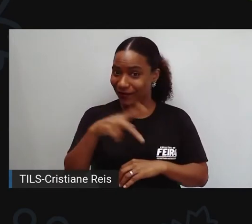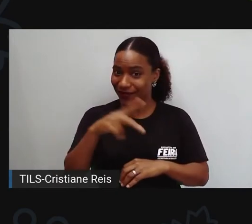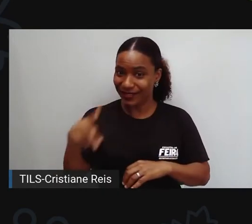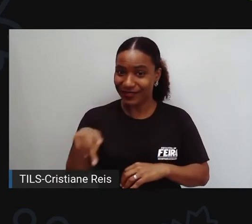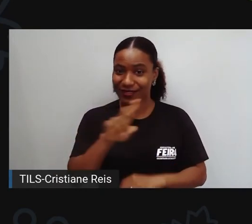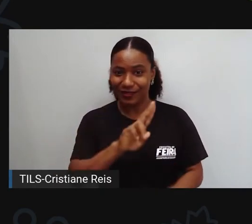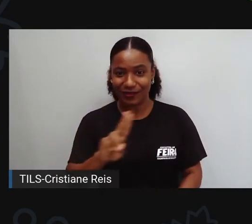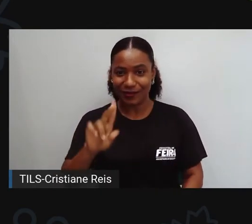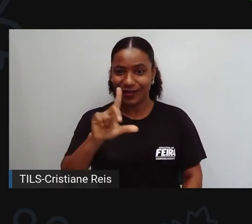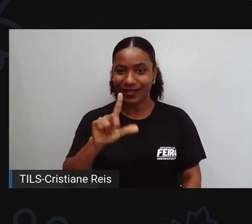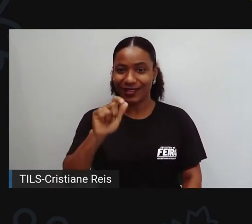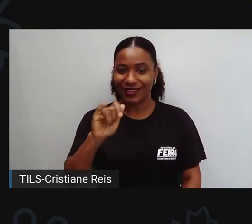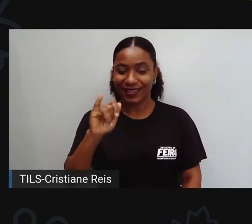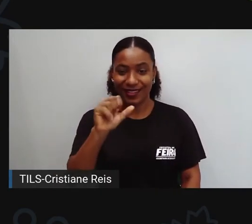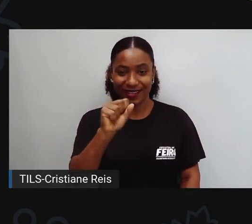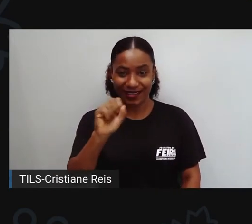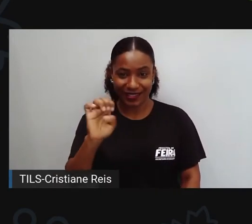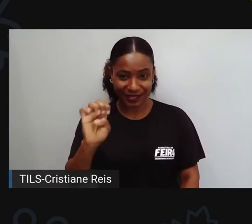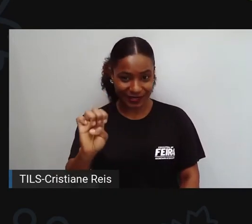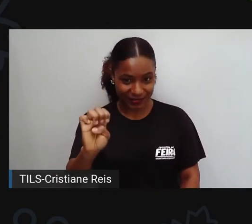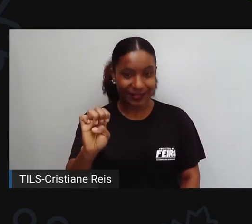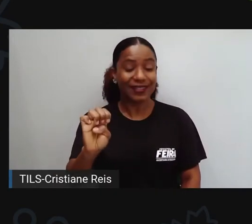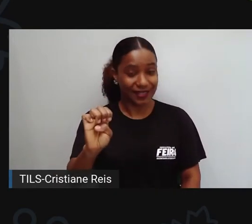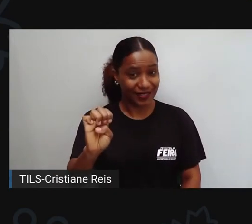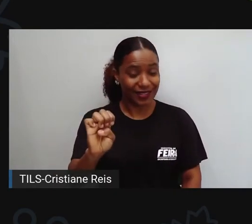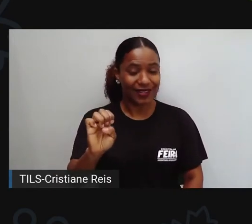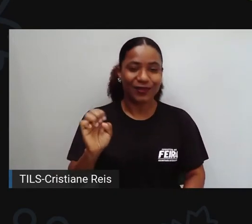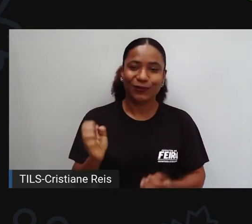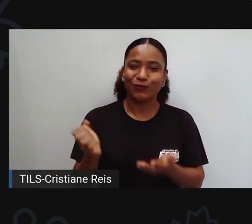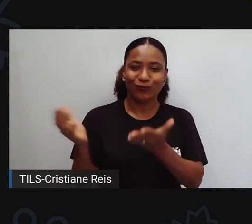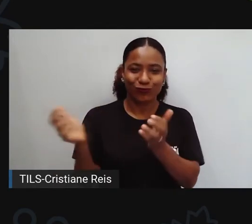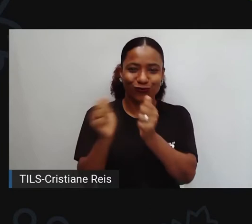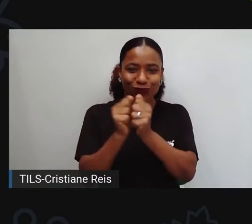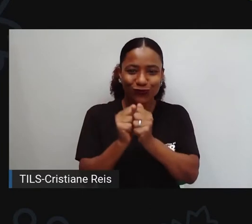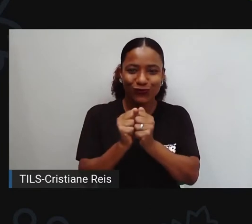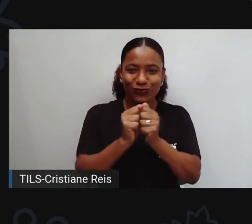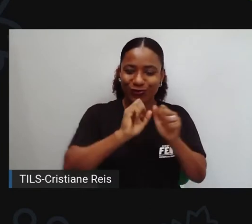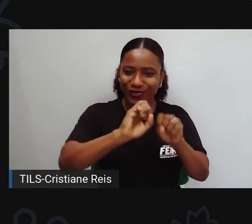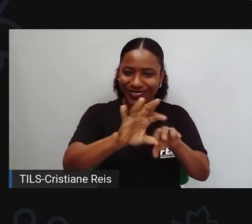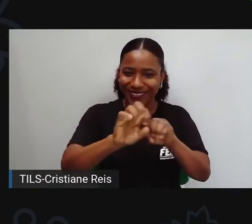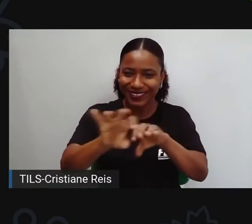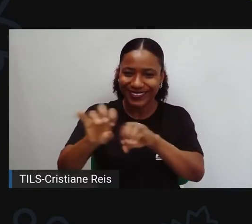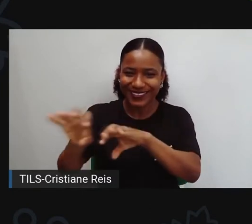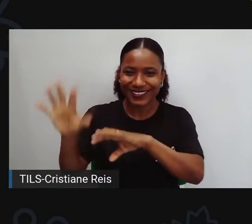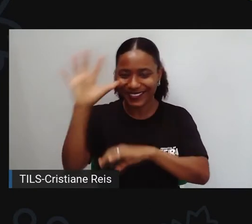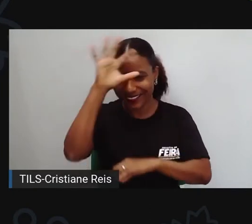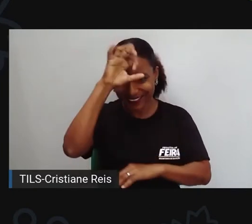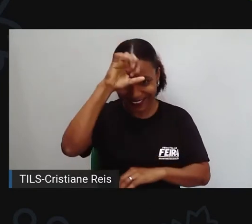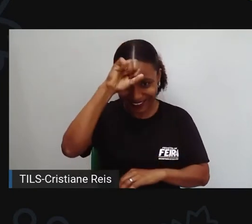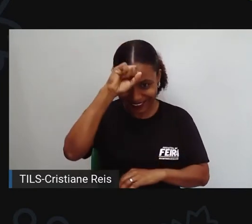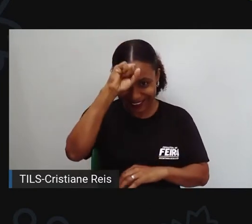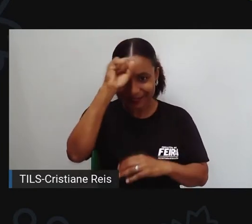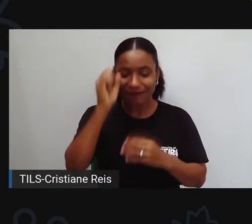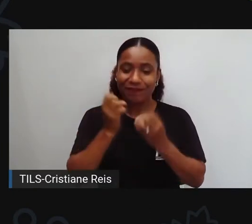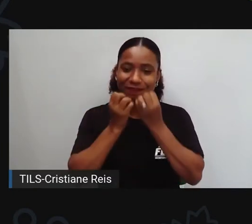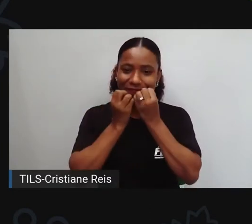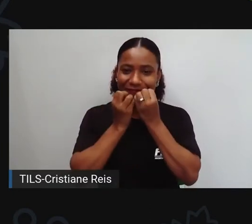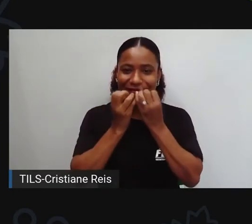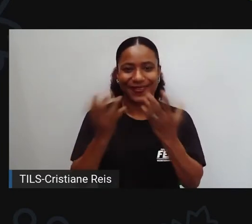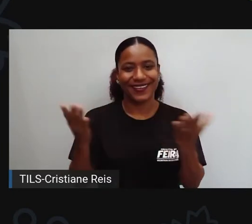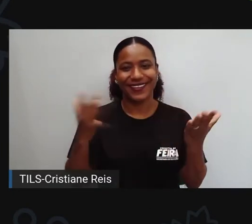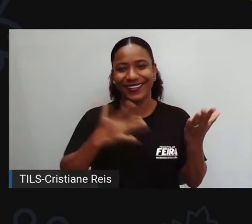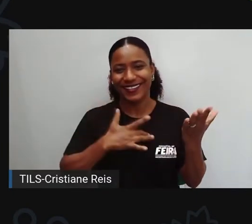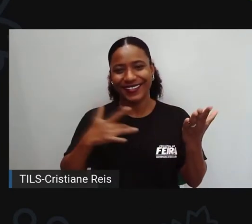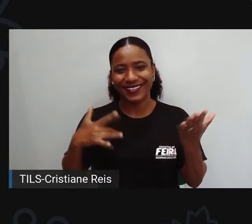aqui para recebê-los e para acompanhar vocês em mais um momento de aprendizagem. Eu espero que vocês estejam bem,